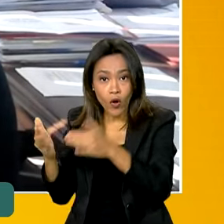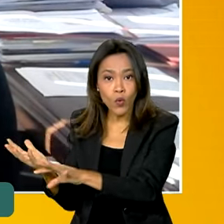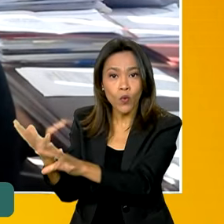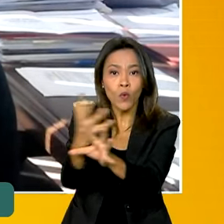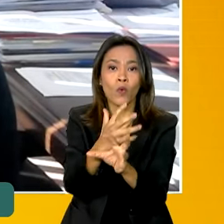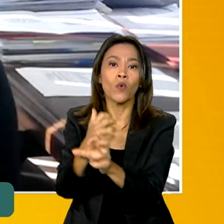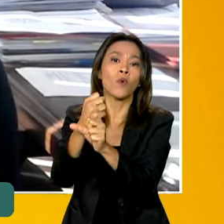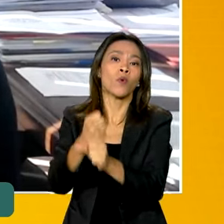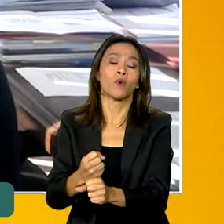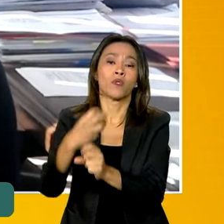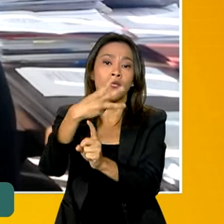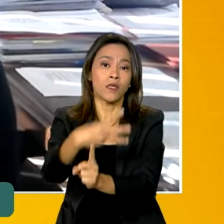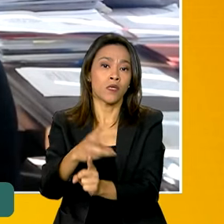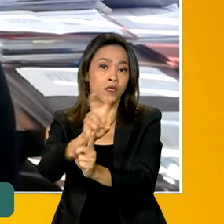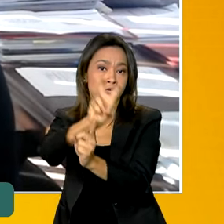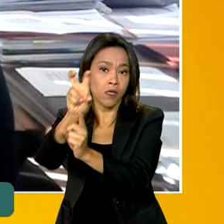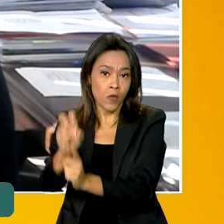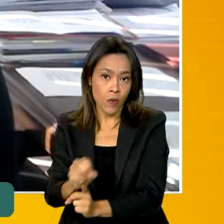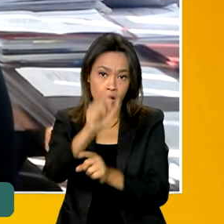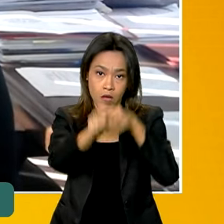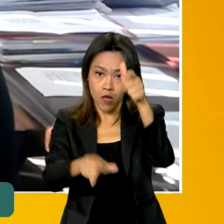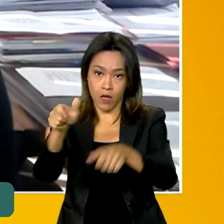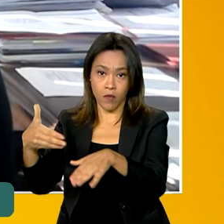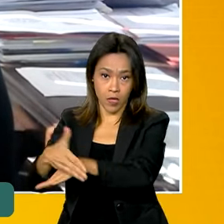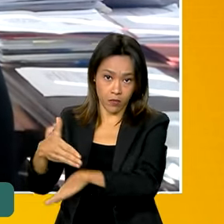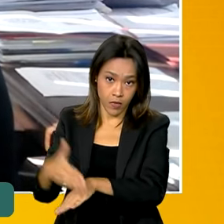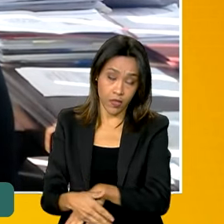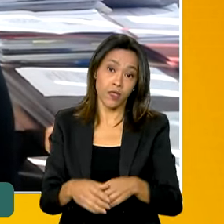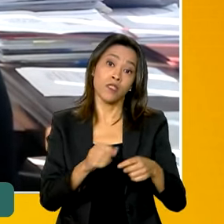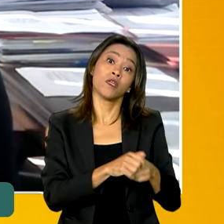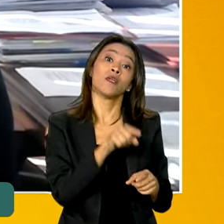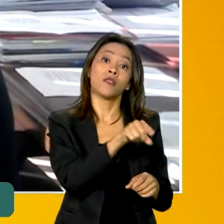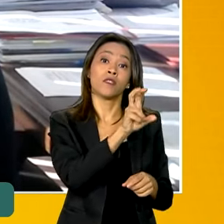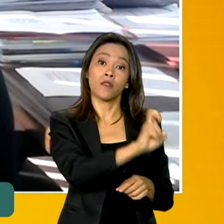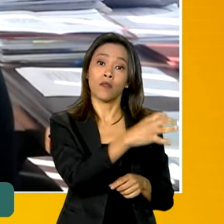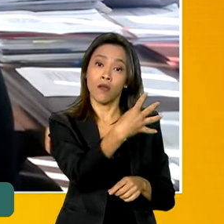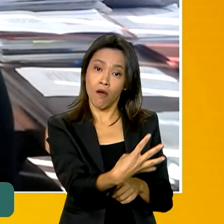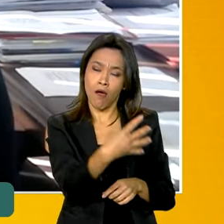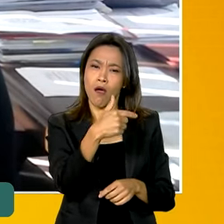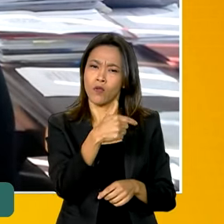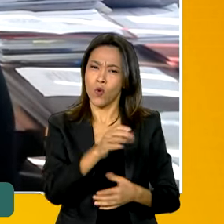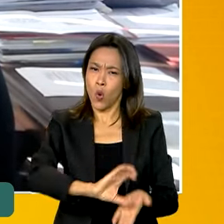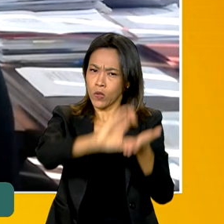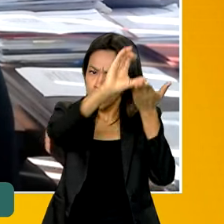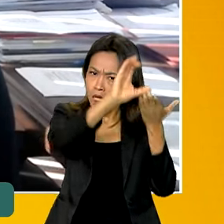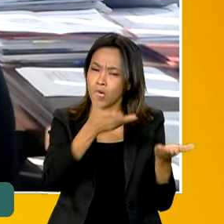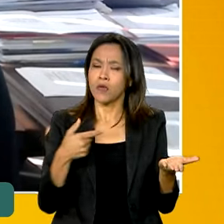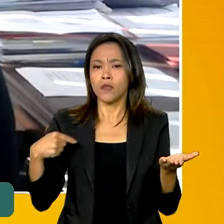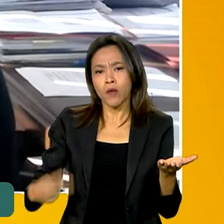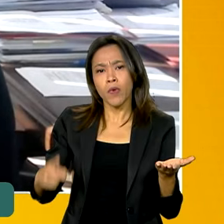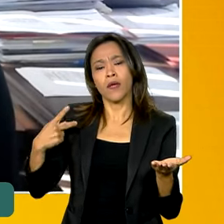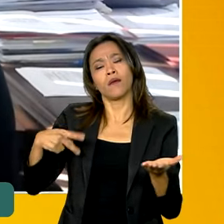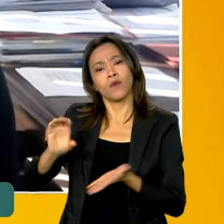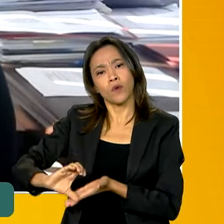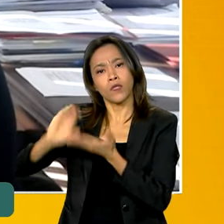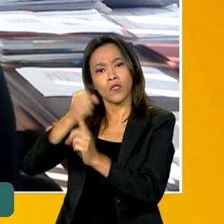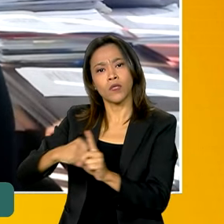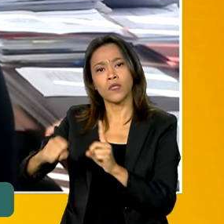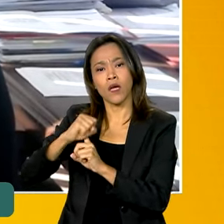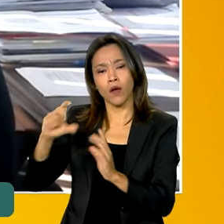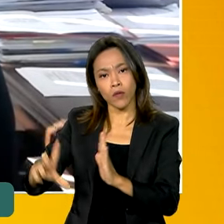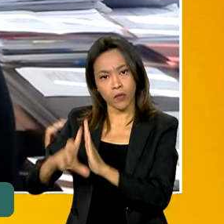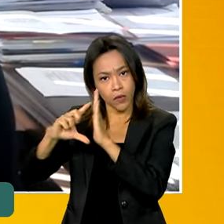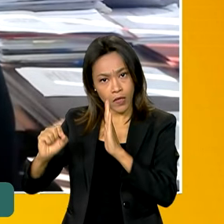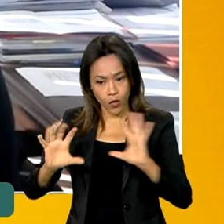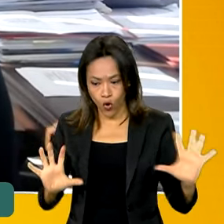participantes, desses 54 conselhos e do Conselho de Participação Social da Presidência da República, e a nossa